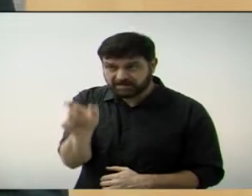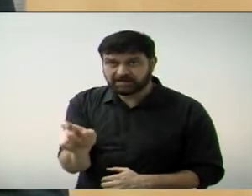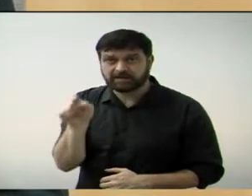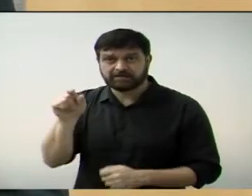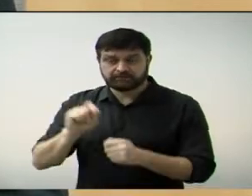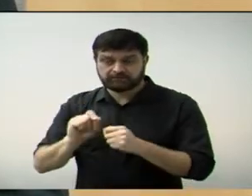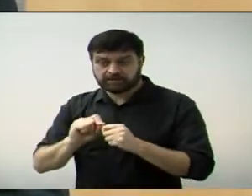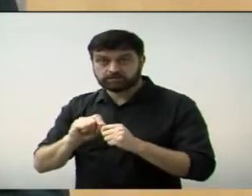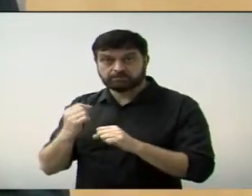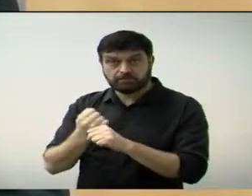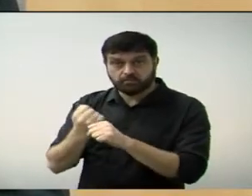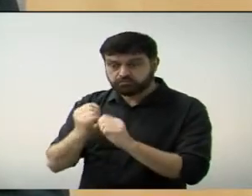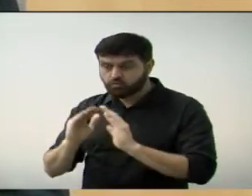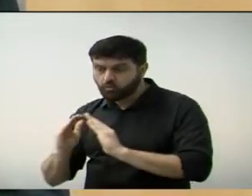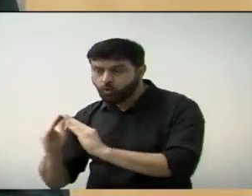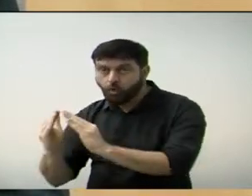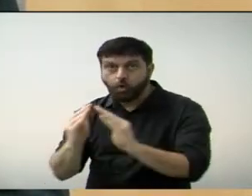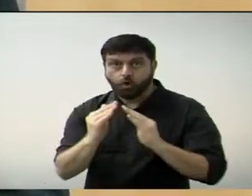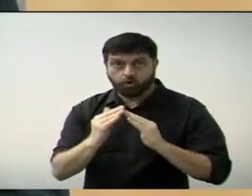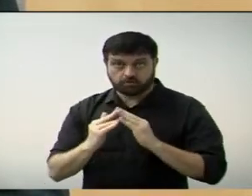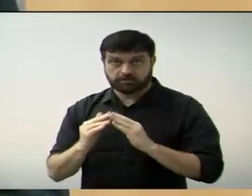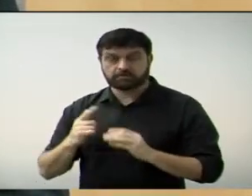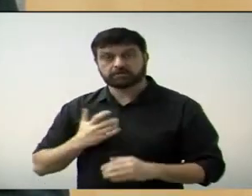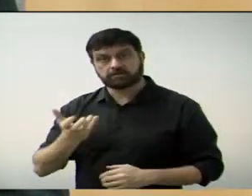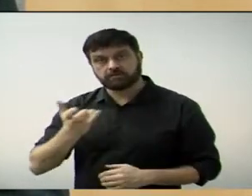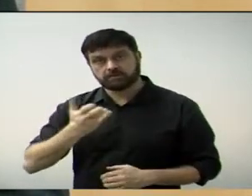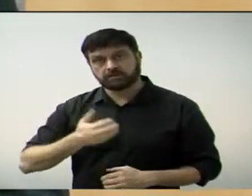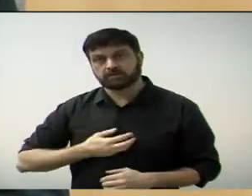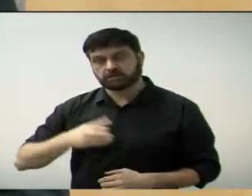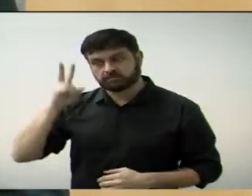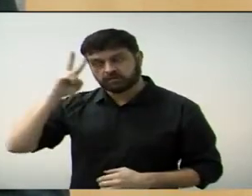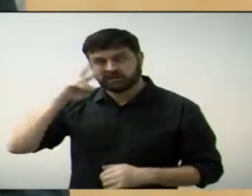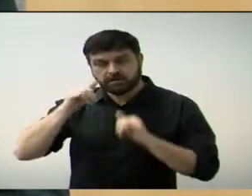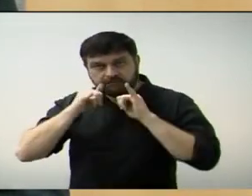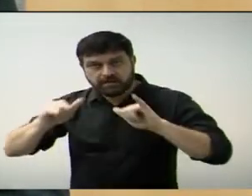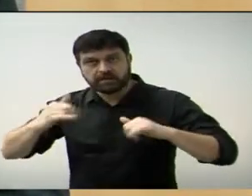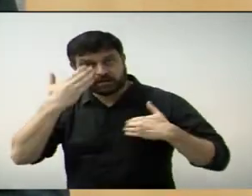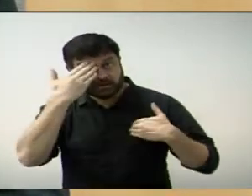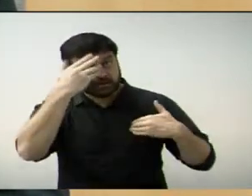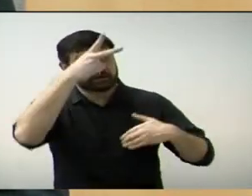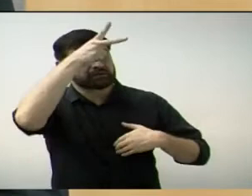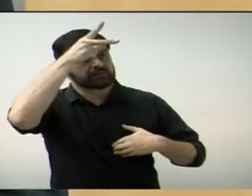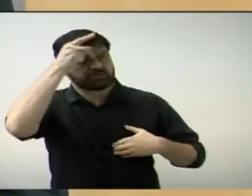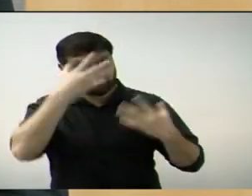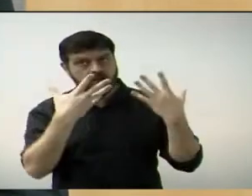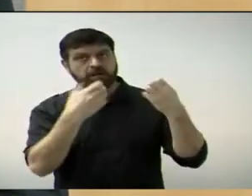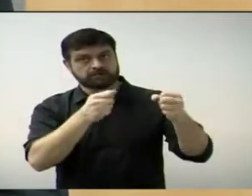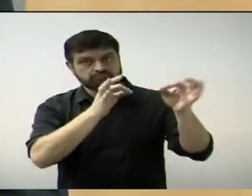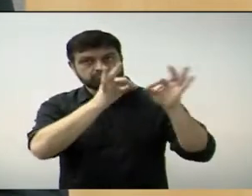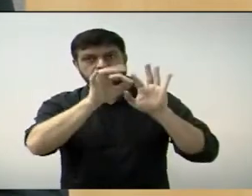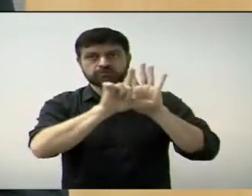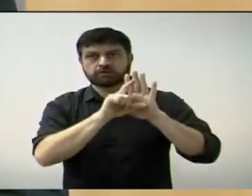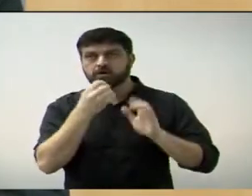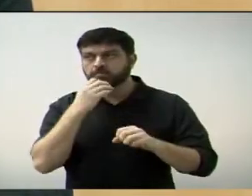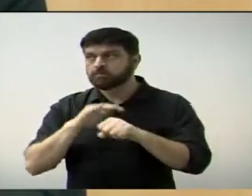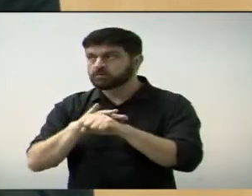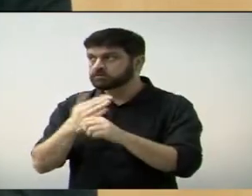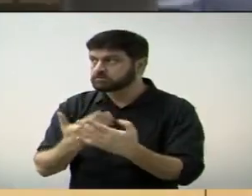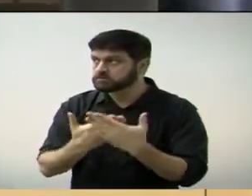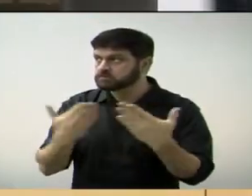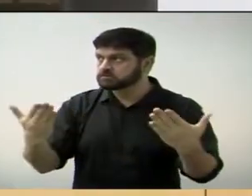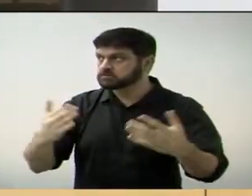o fez. Então, deixo o meu registro aqui de agradecimento ao Executivo. Muito obrigado, uma boa noite a todos.